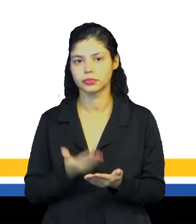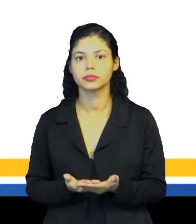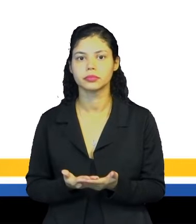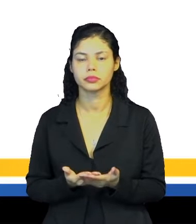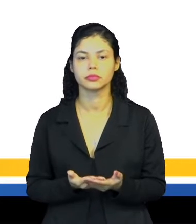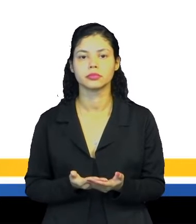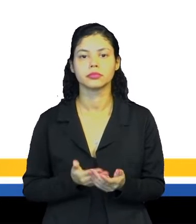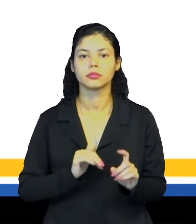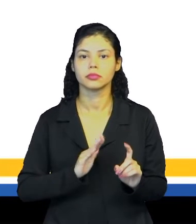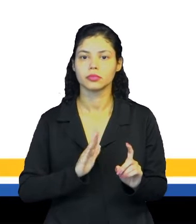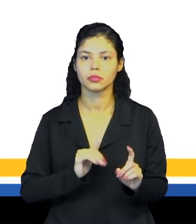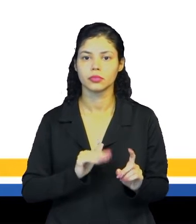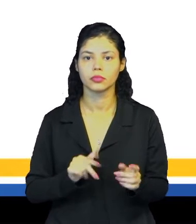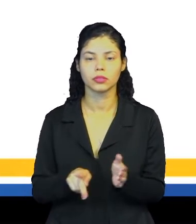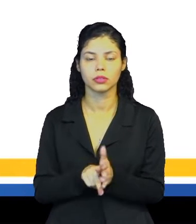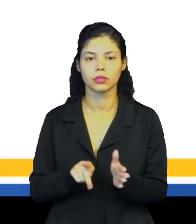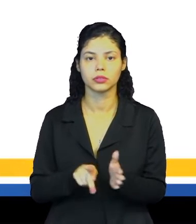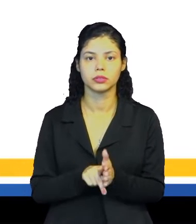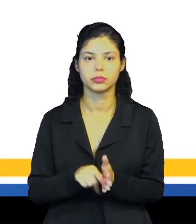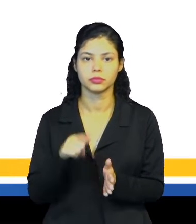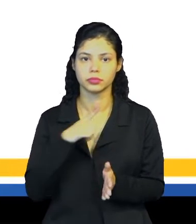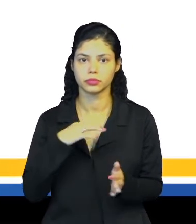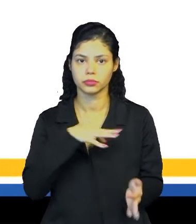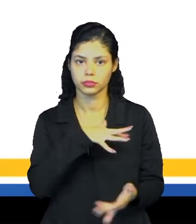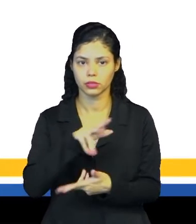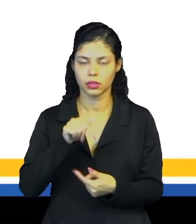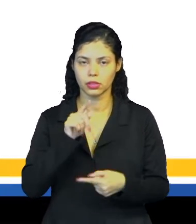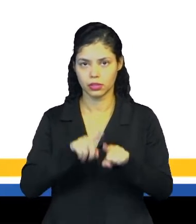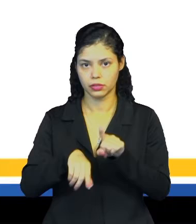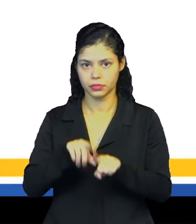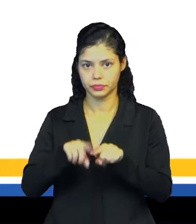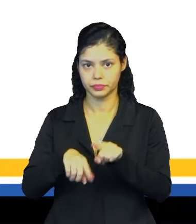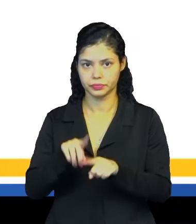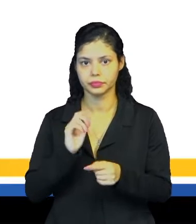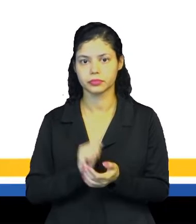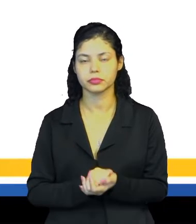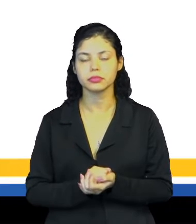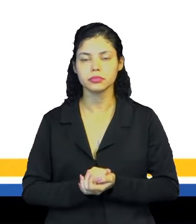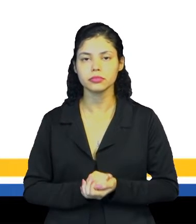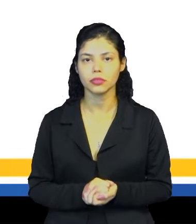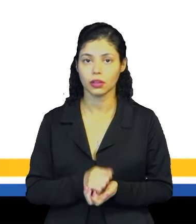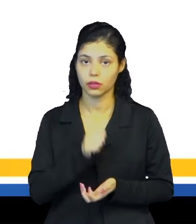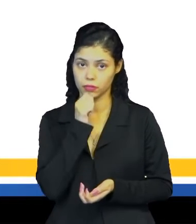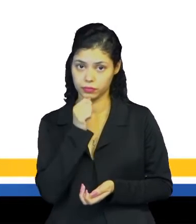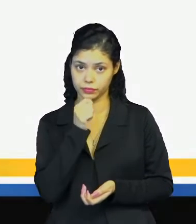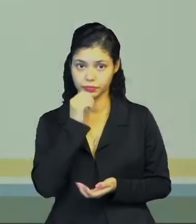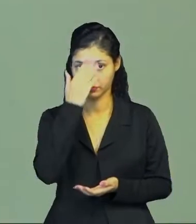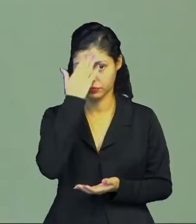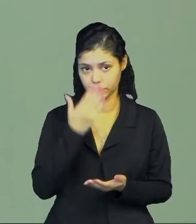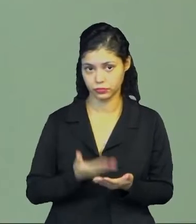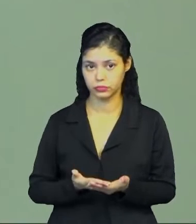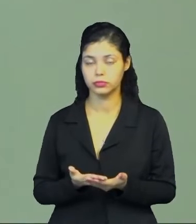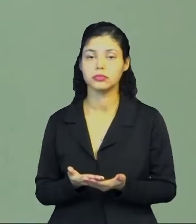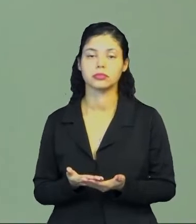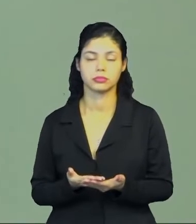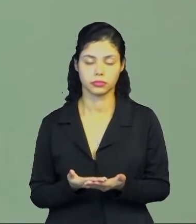entidades espirituais que habitavam o mundo material, né? Então, além de acreditar